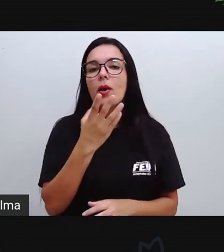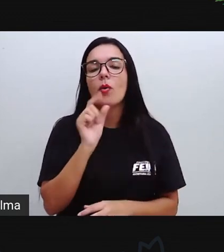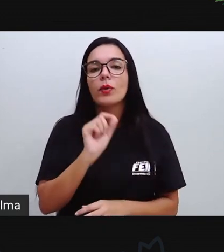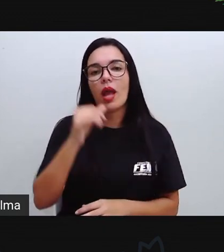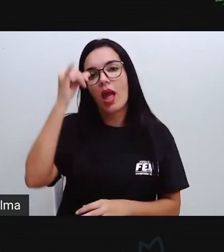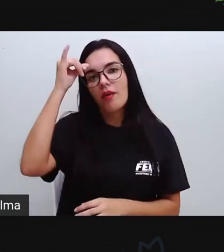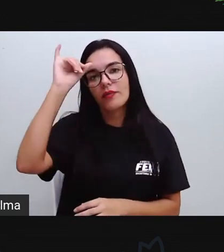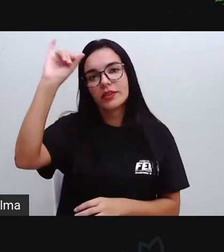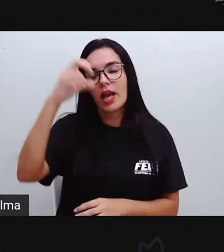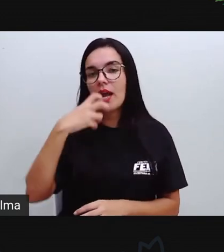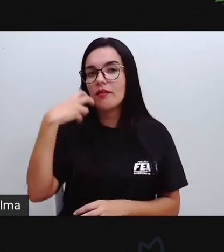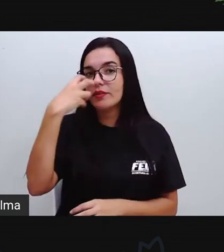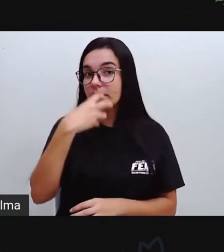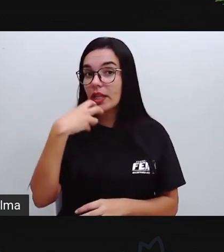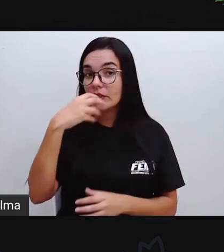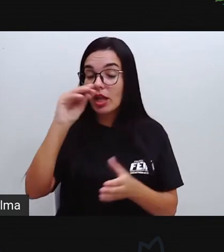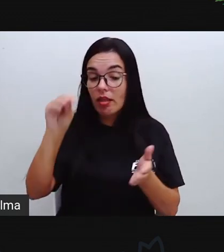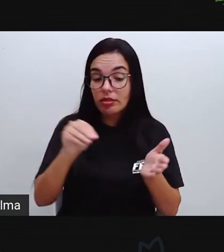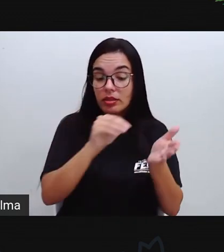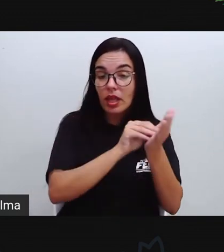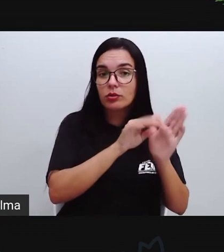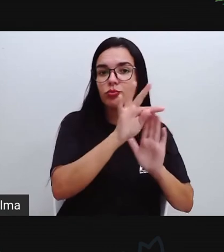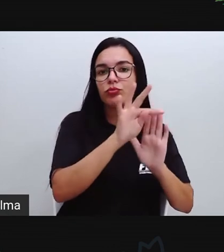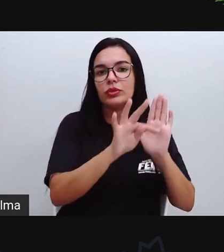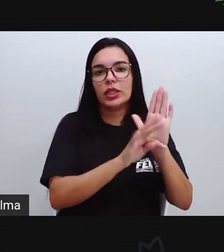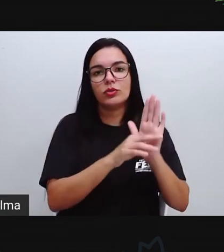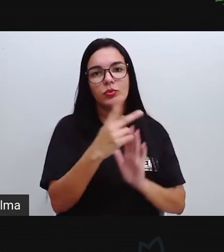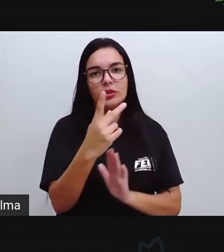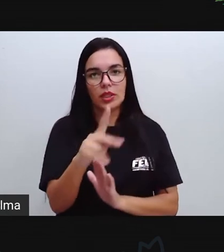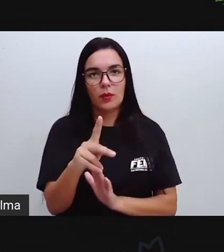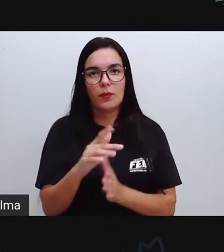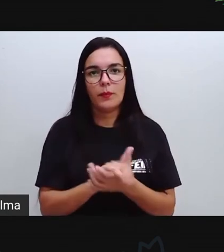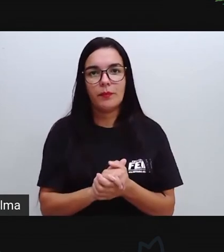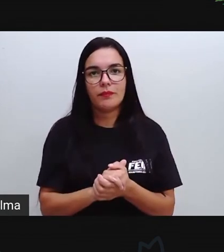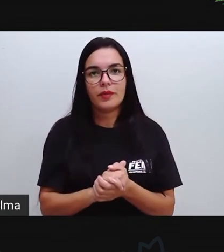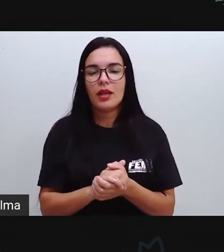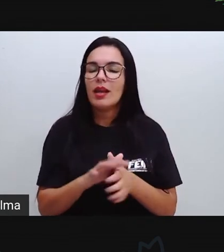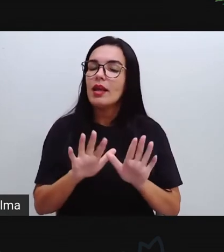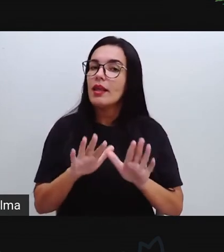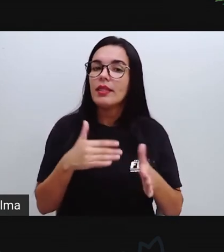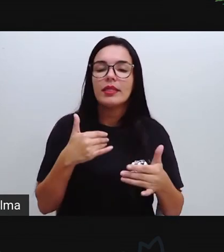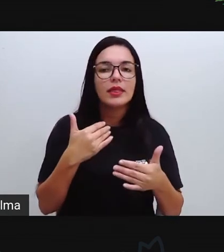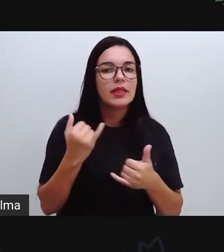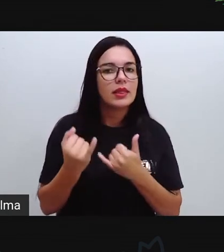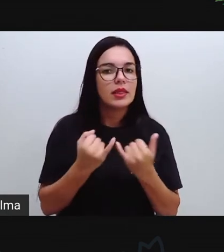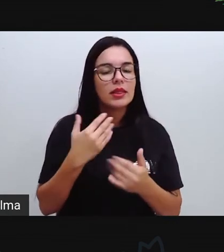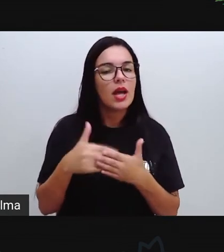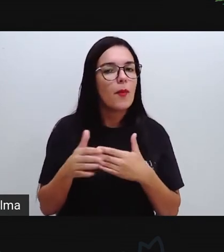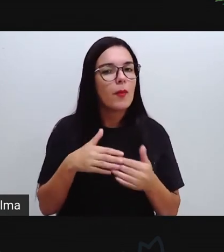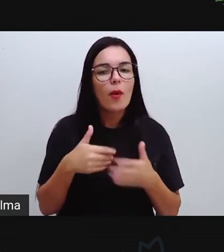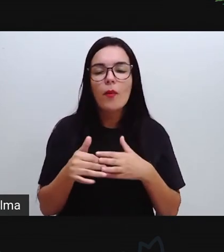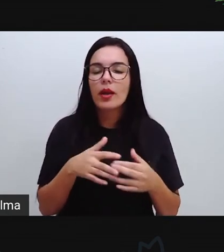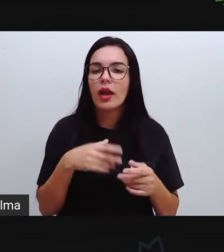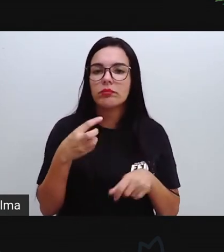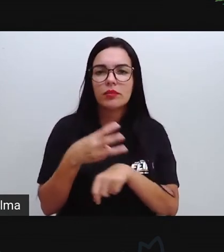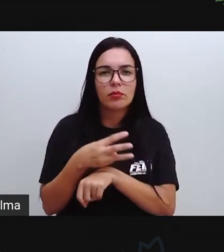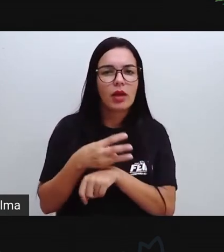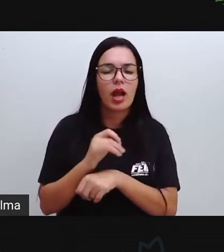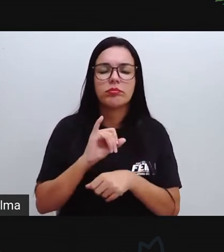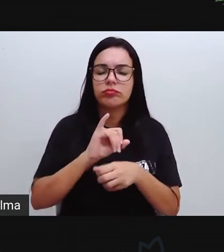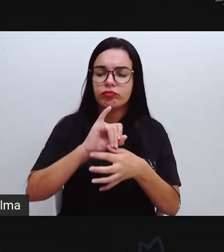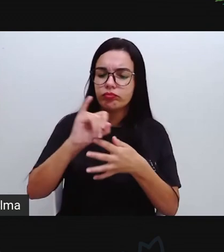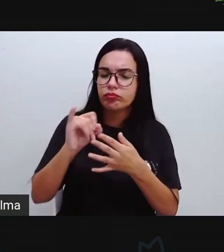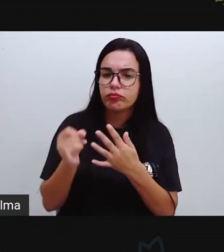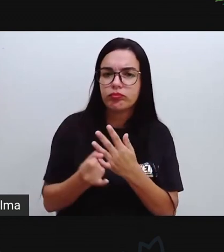oralidades dentro da sua escrita, certo? Mesmo que sejam redes sociais. Leia o seu texto sempre que você